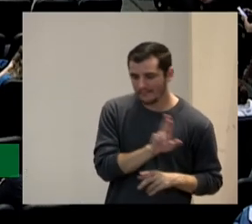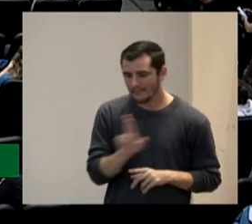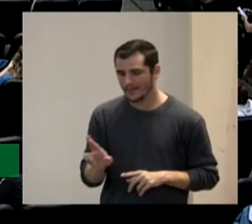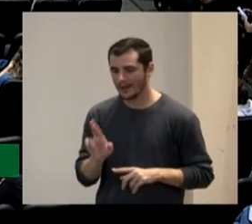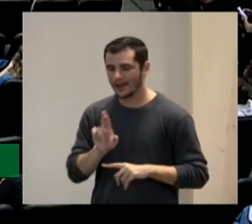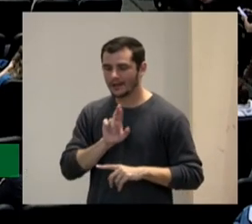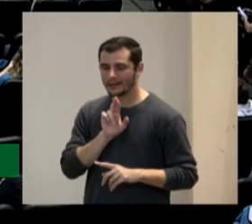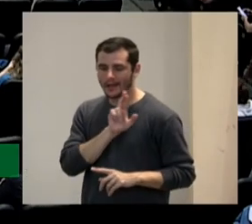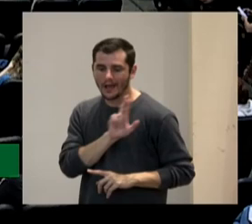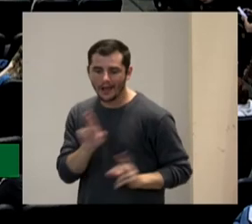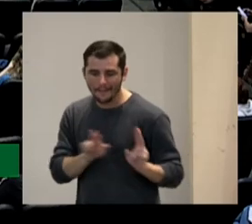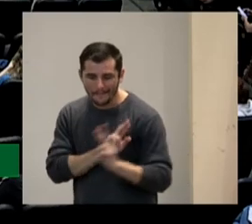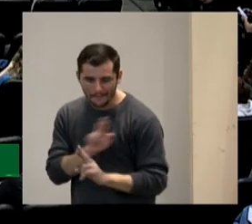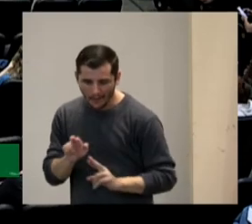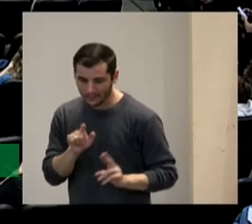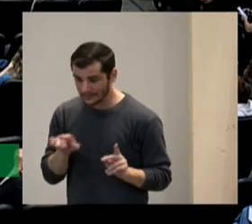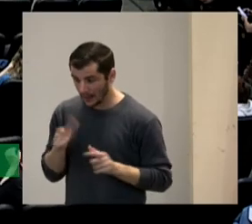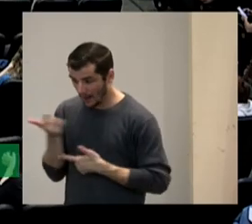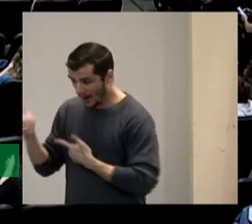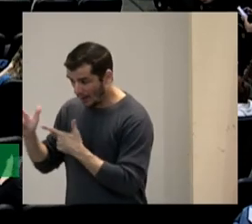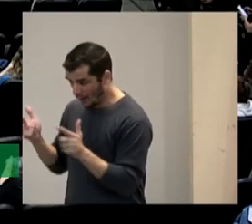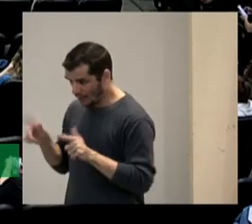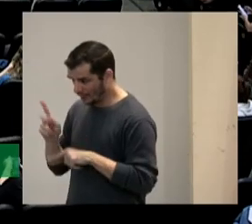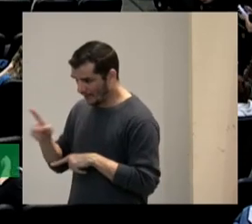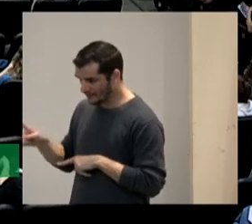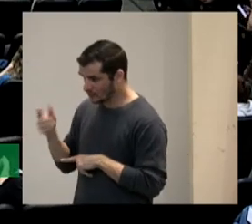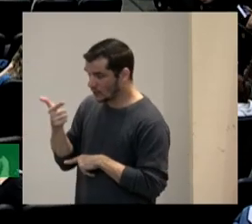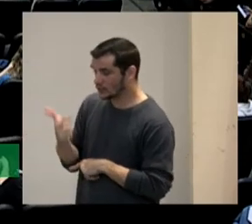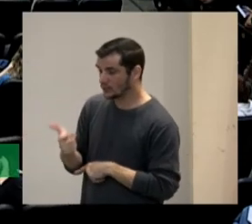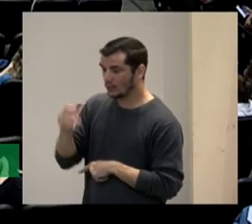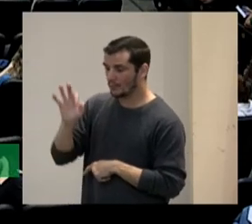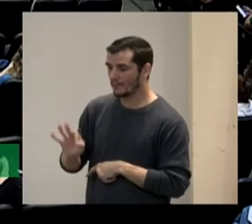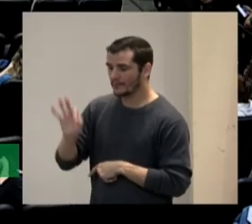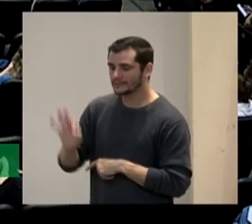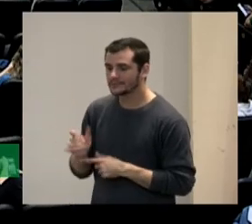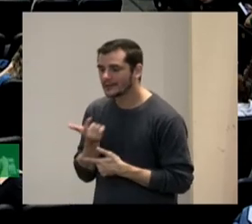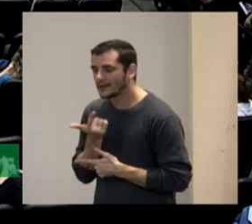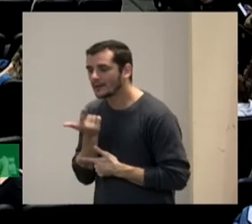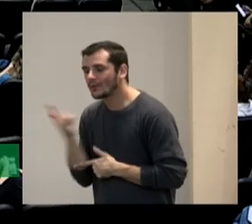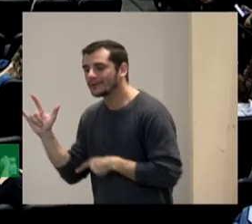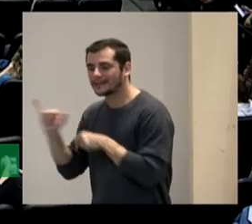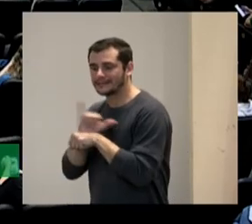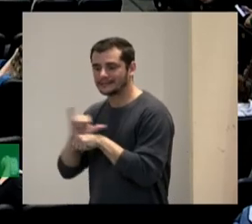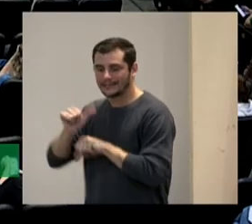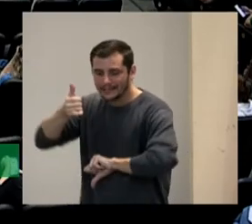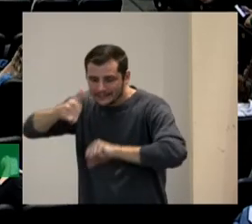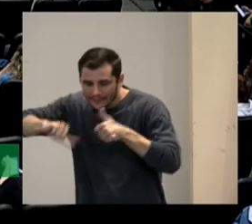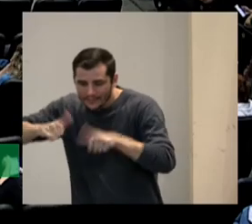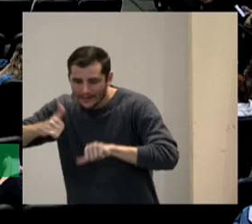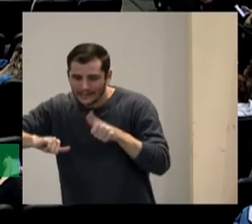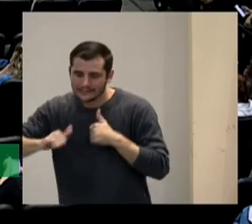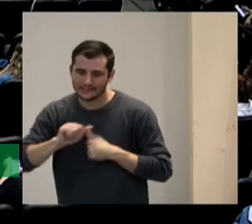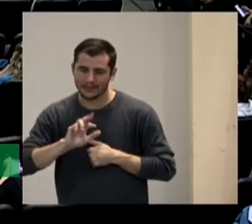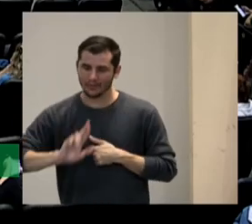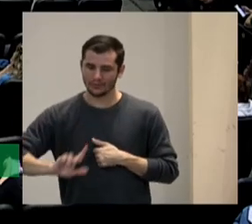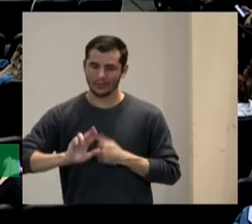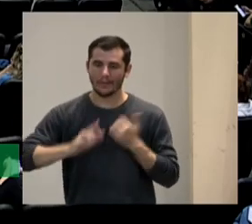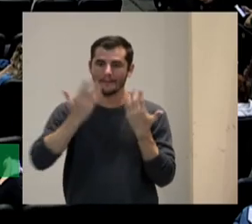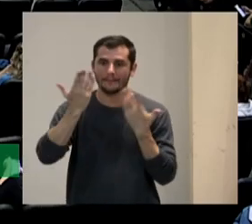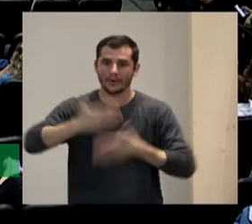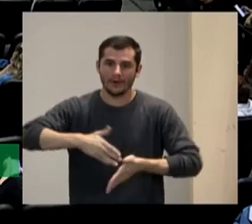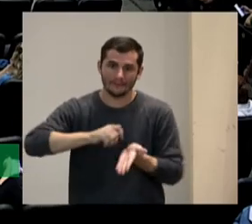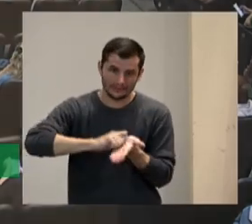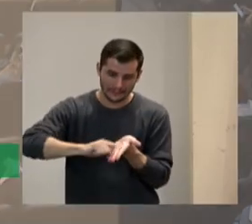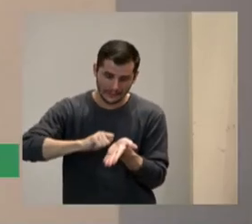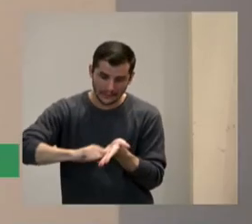utilizam outras formas que não sejam a prova escrita por isso falava que